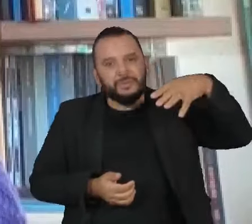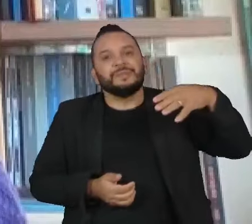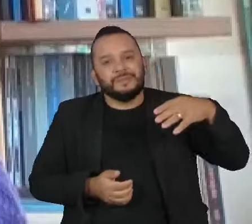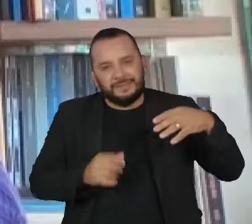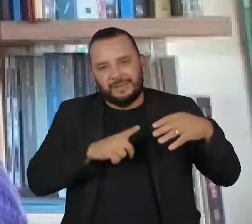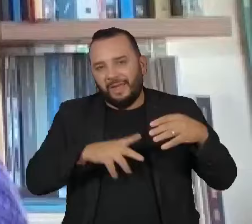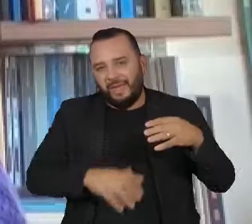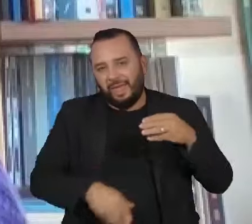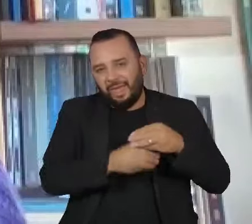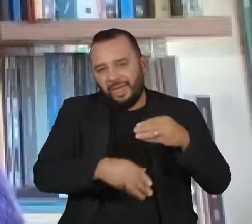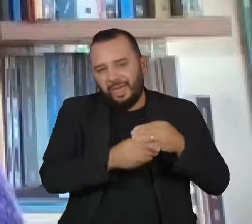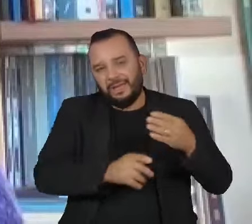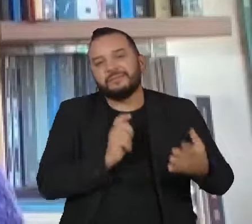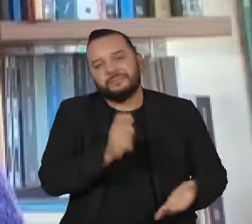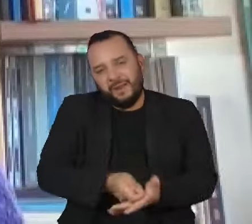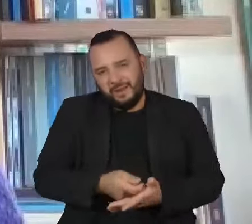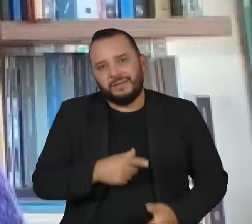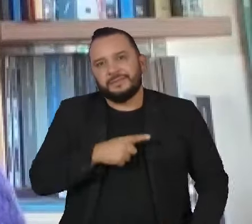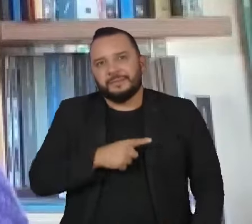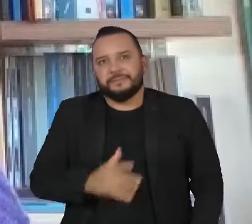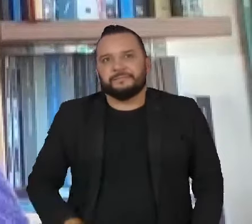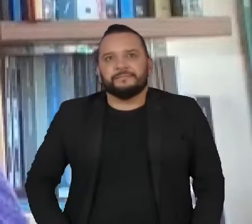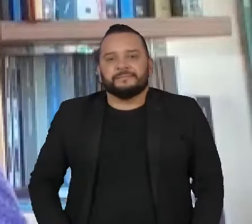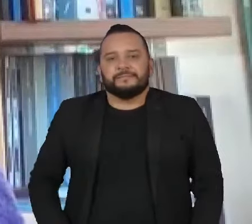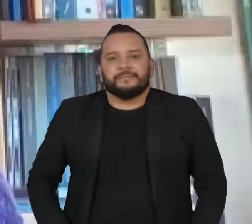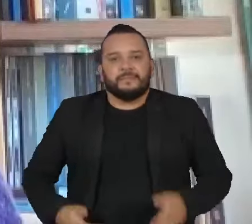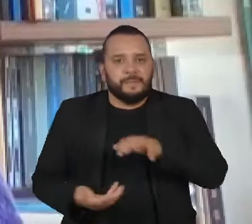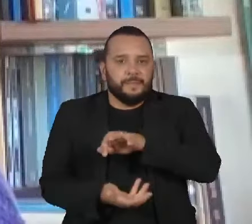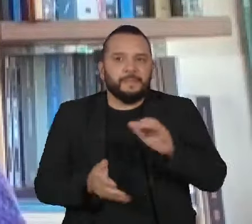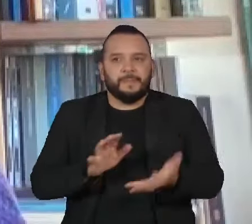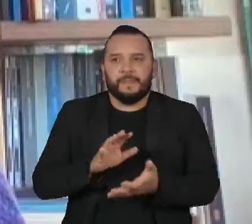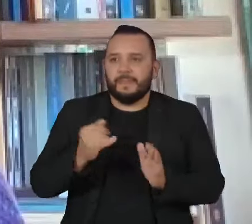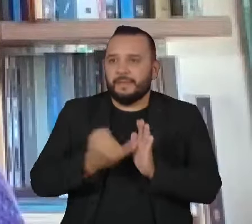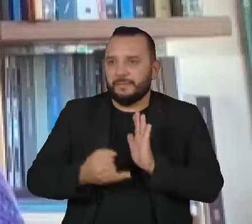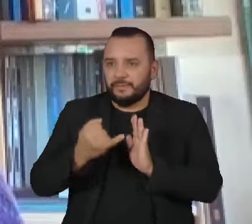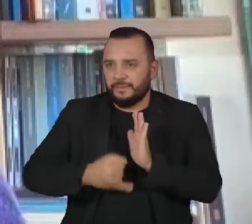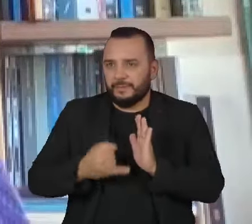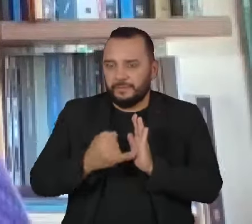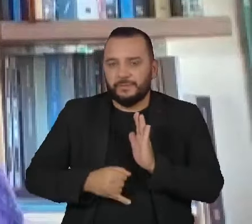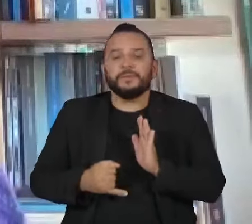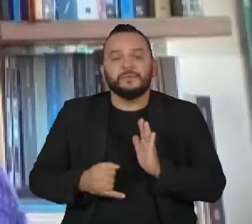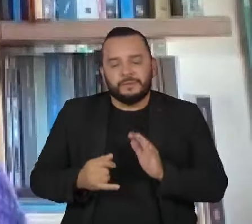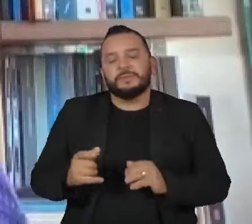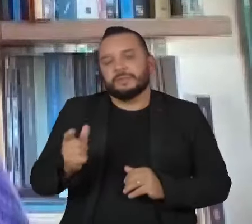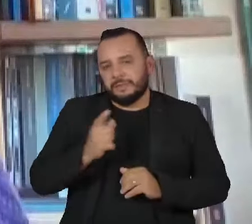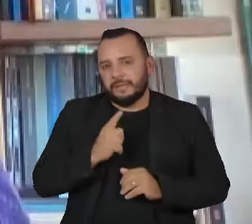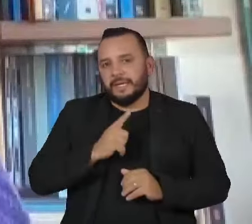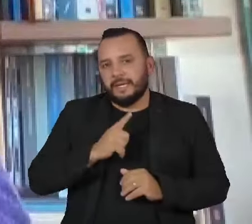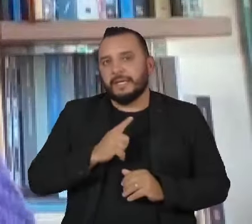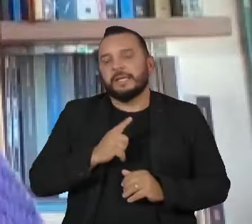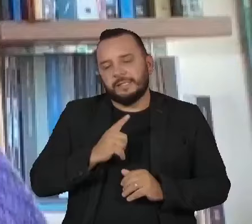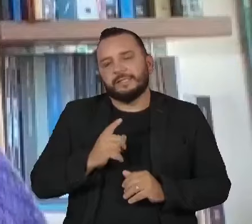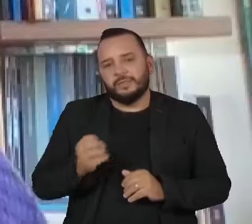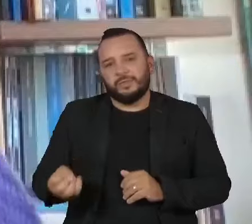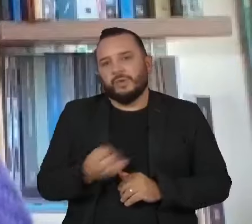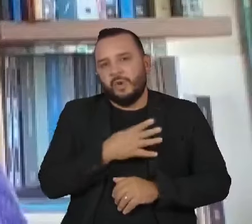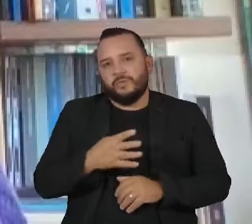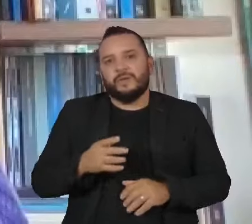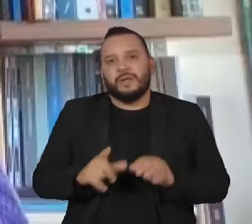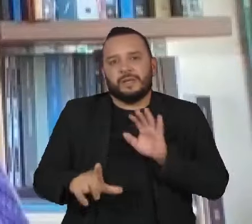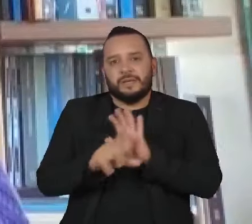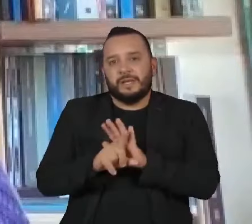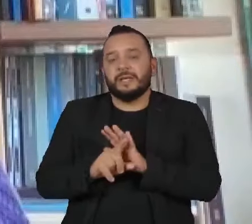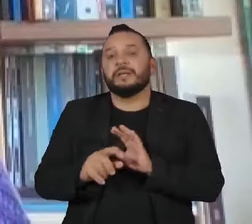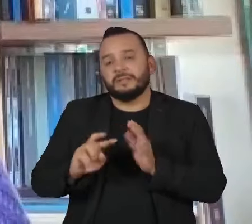previsão da reforma tributária que está em regulamentação, há a possibilidade de a gente devolver